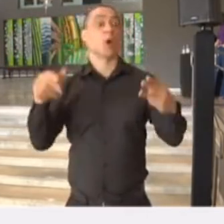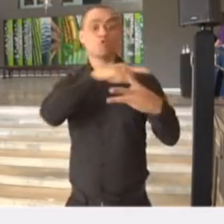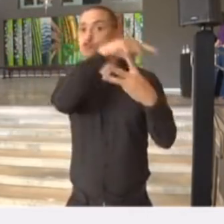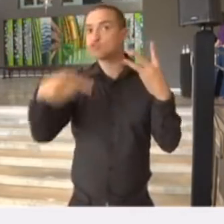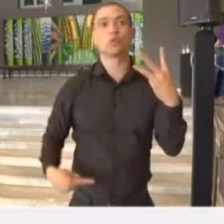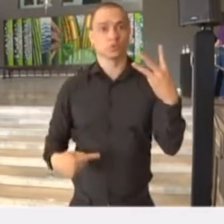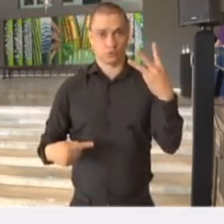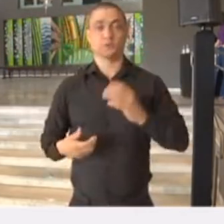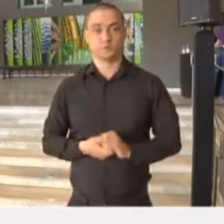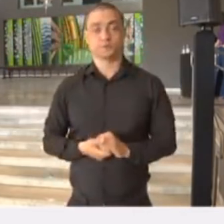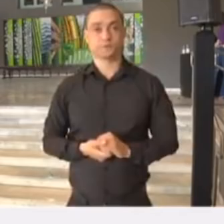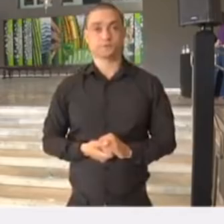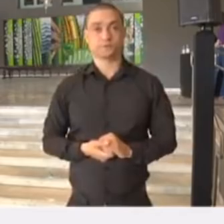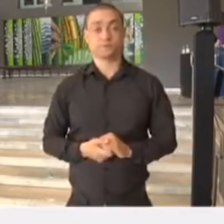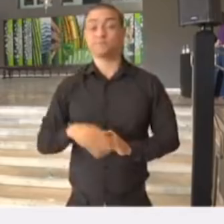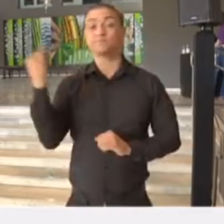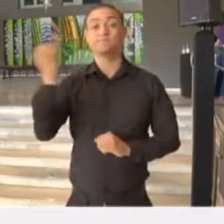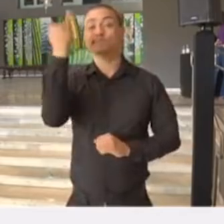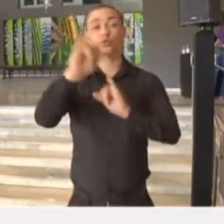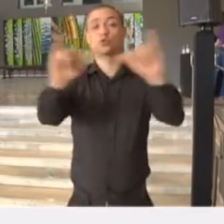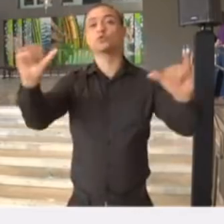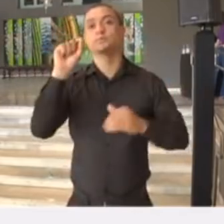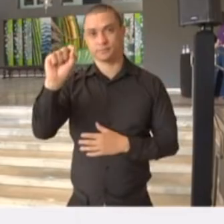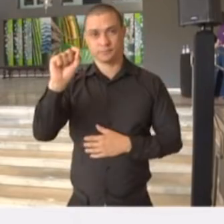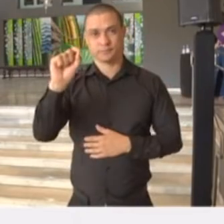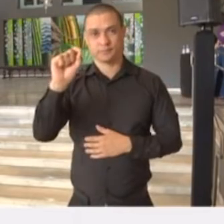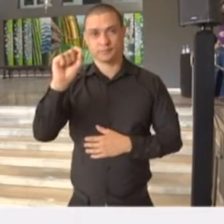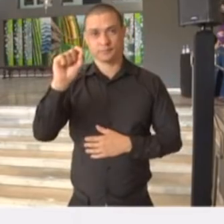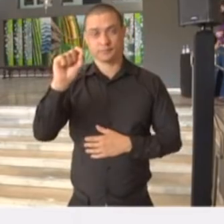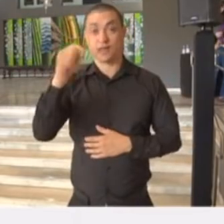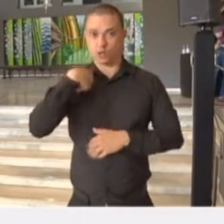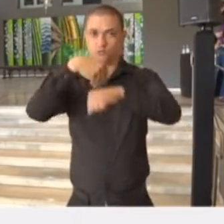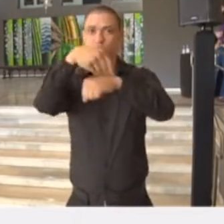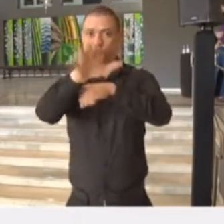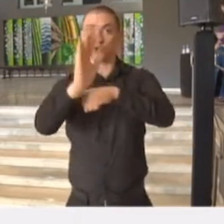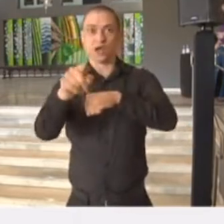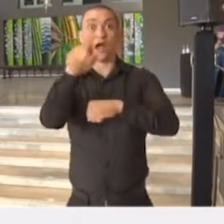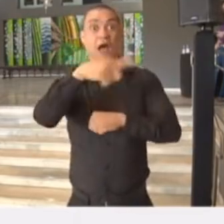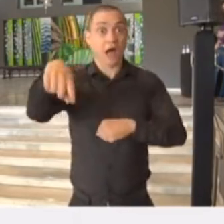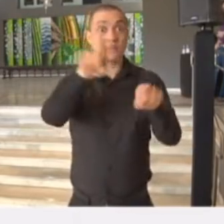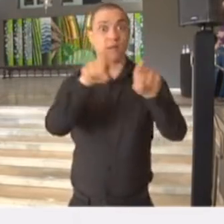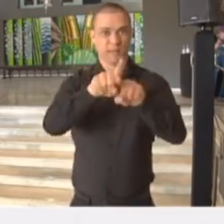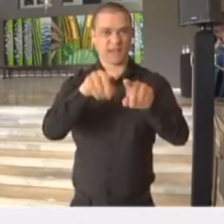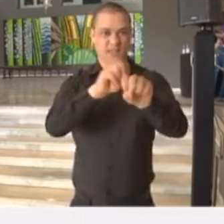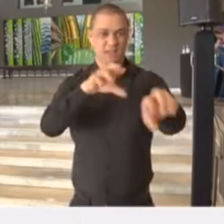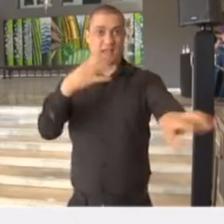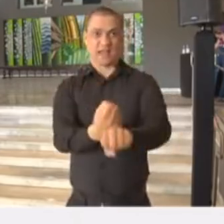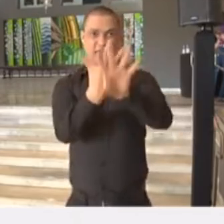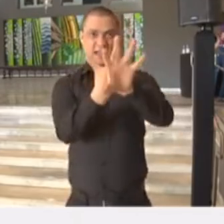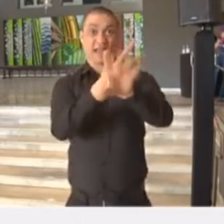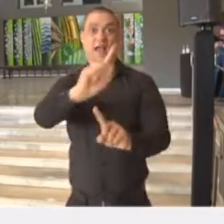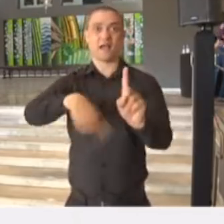instituições. É importante que a gente está recomendando que se adote ainda ensino remoto complementar,